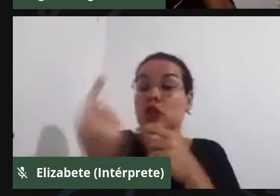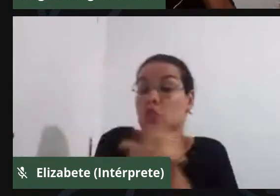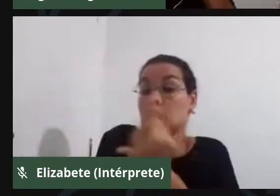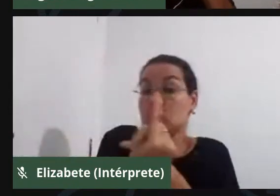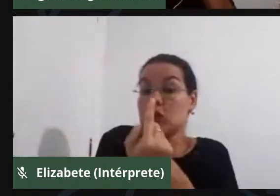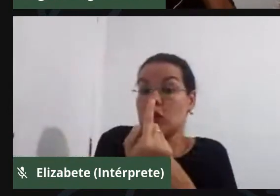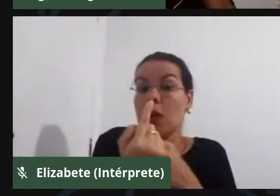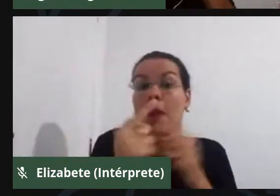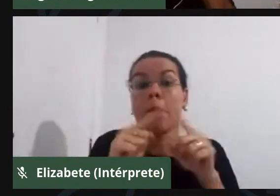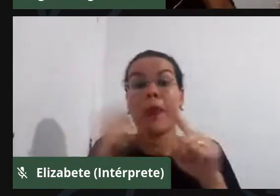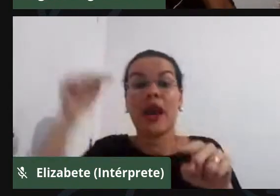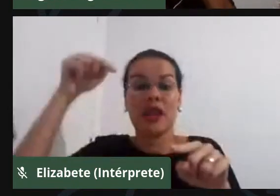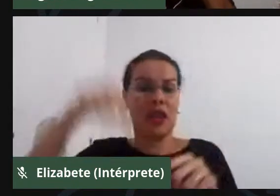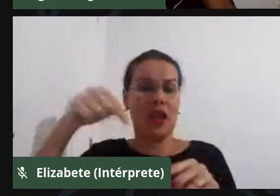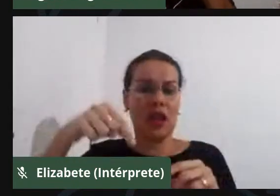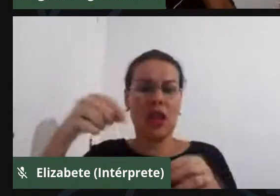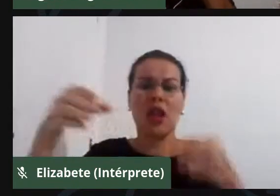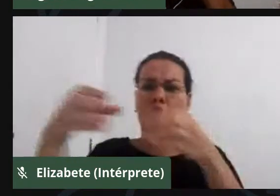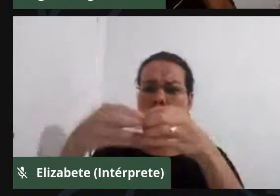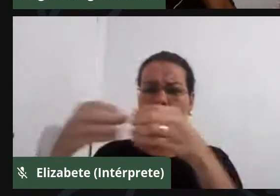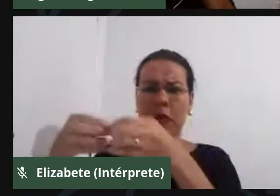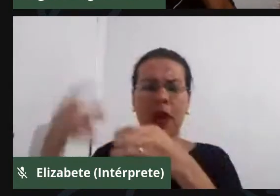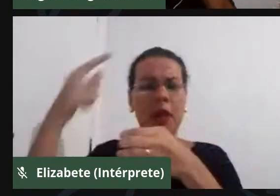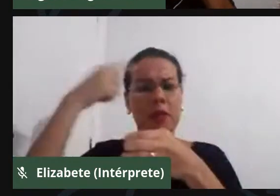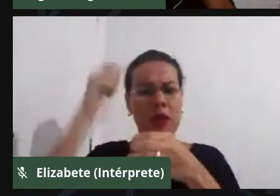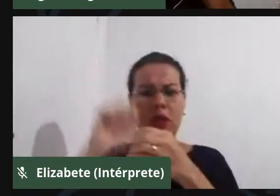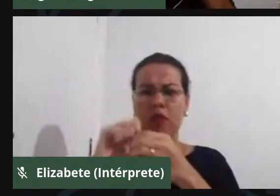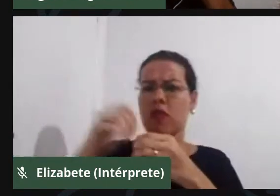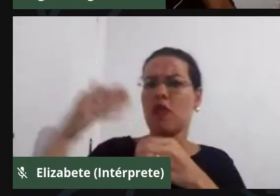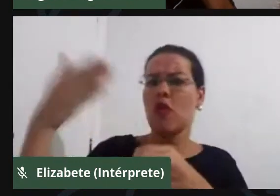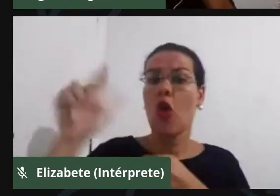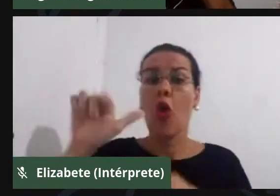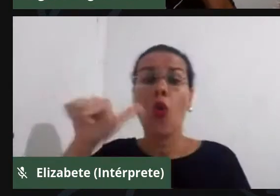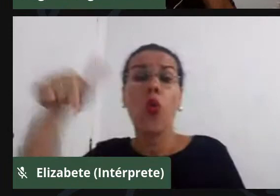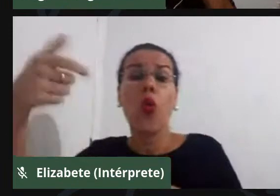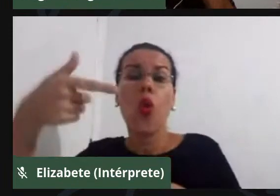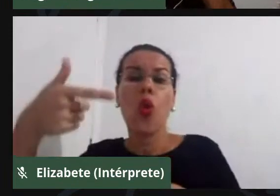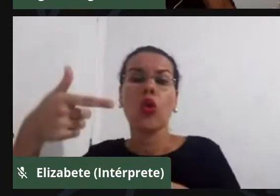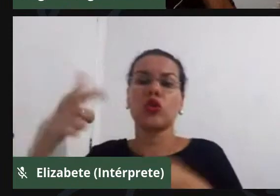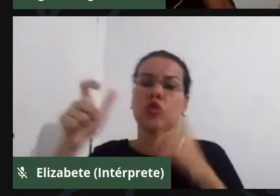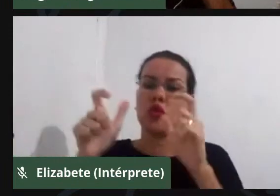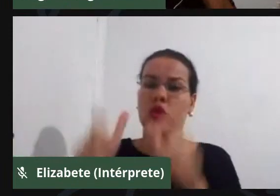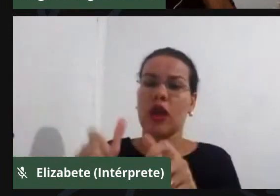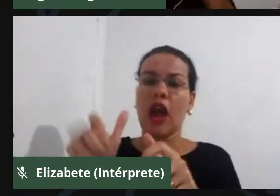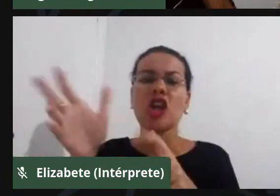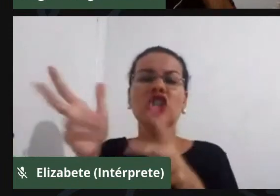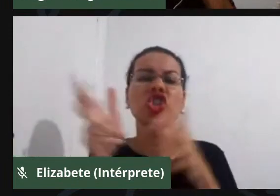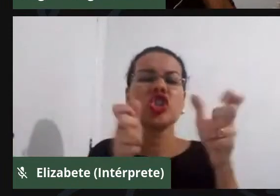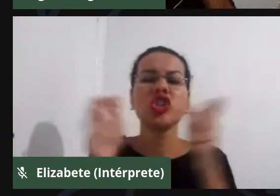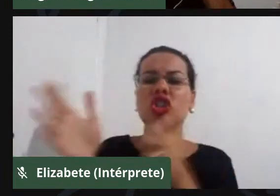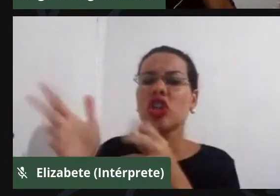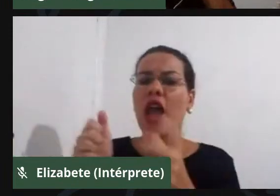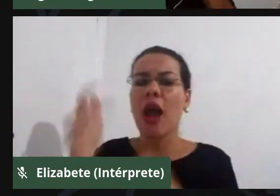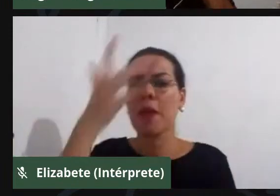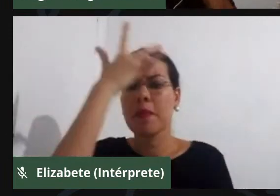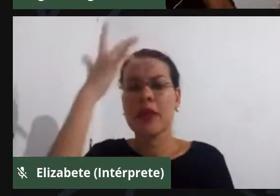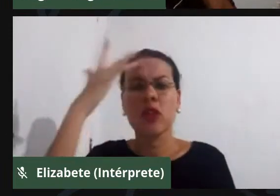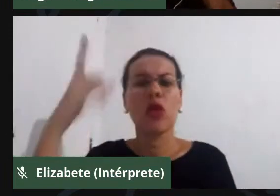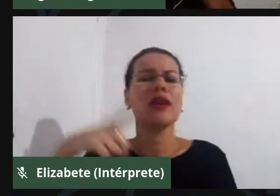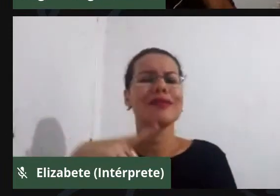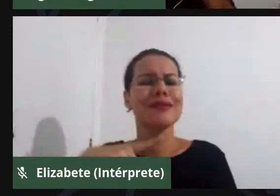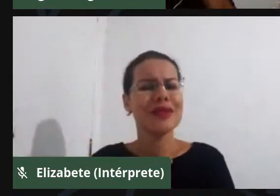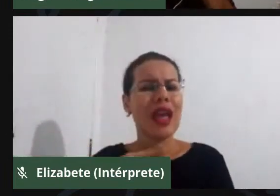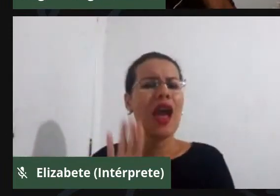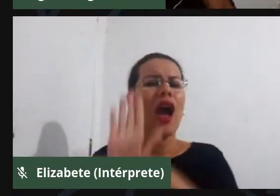áreas para estar, inclusive, resgatando, tendo esperança de como é bom, e aí,